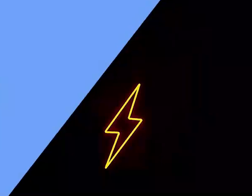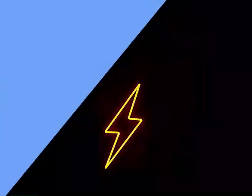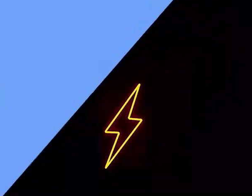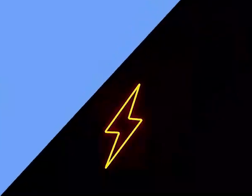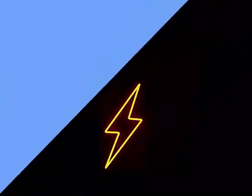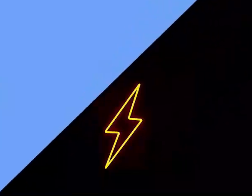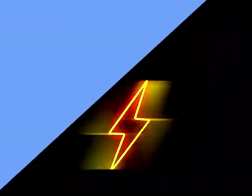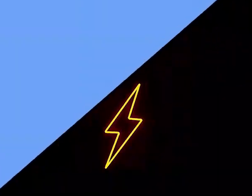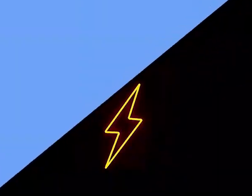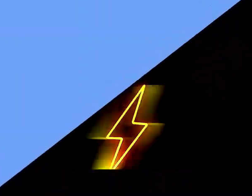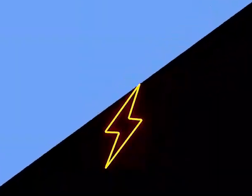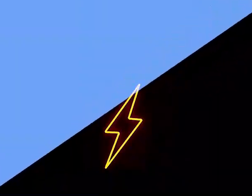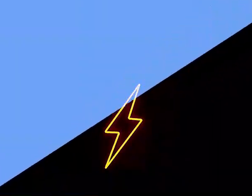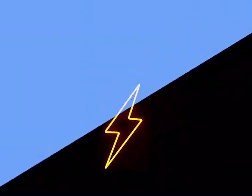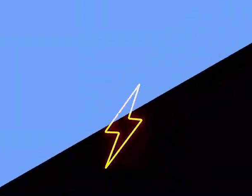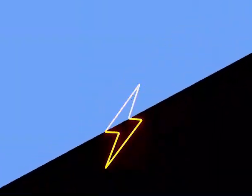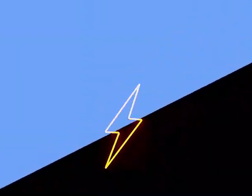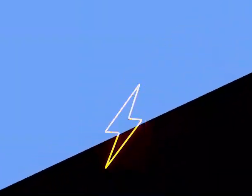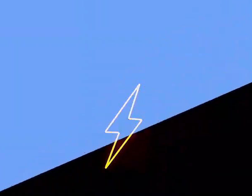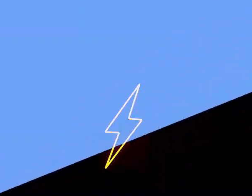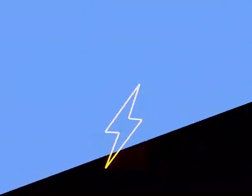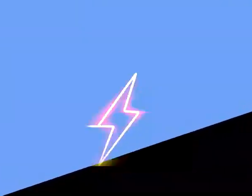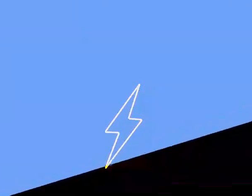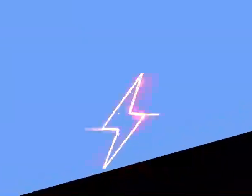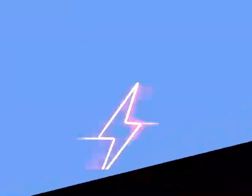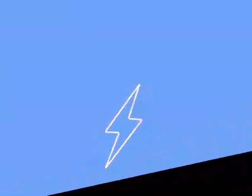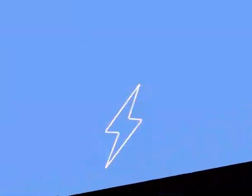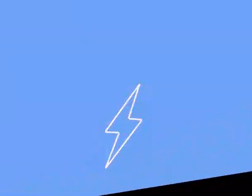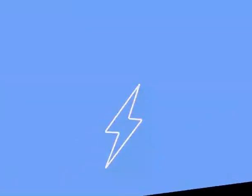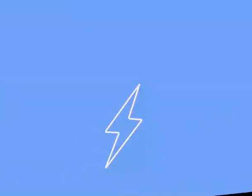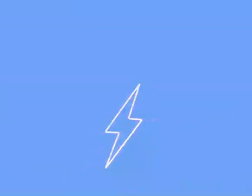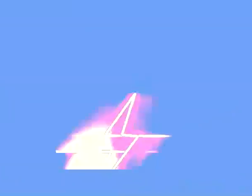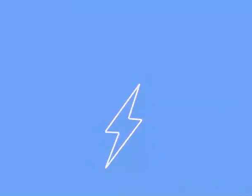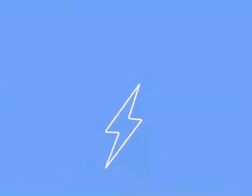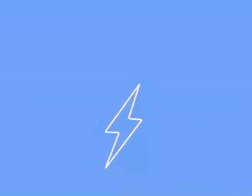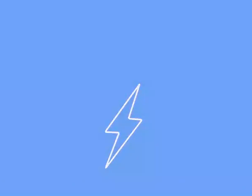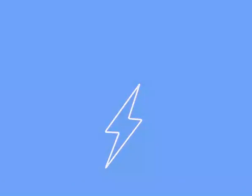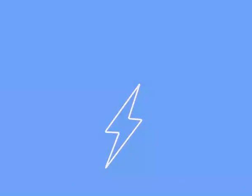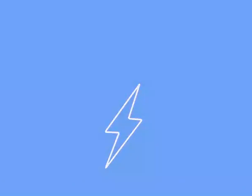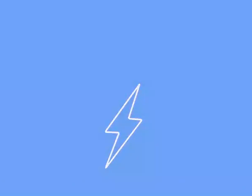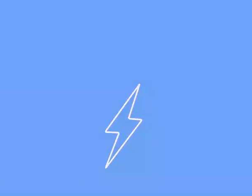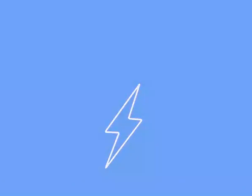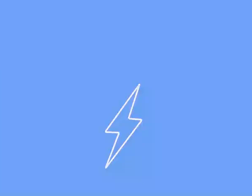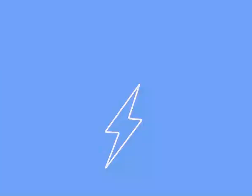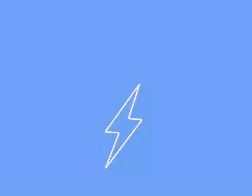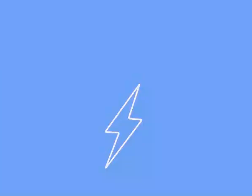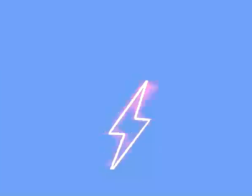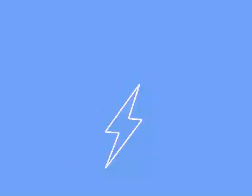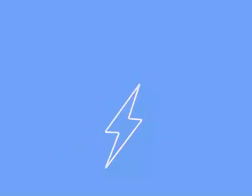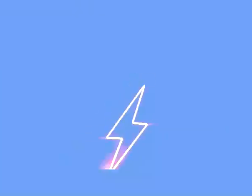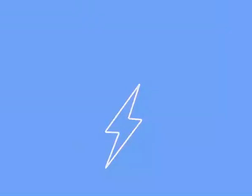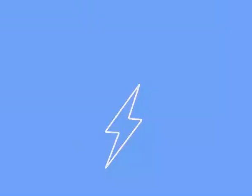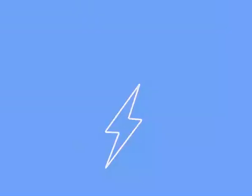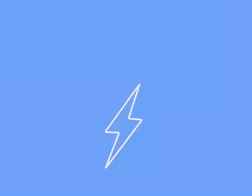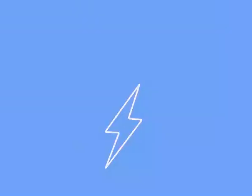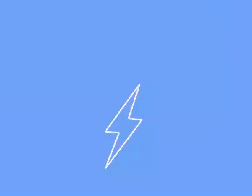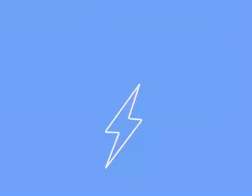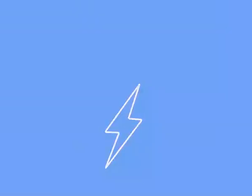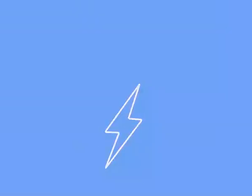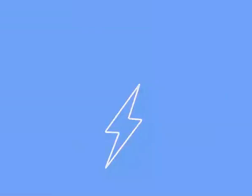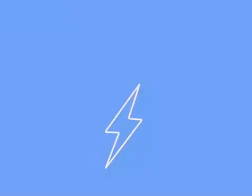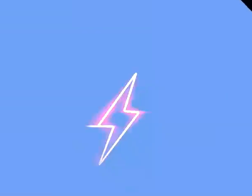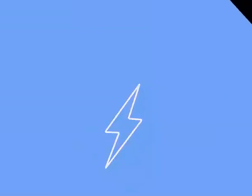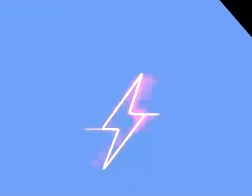quem está jogando. Eles fazem parte de uma cultura lúdica. Segundo, pela estrutura de regras ou